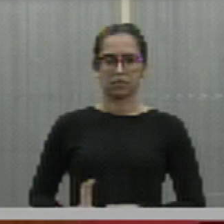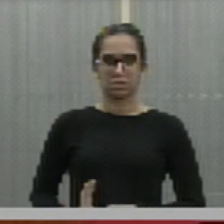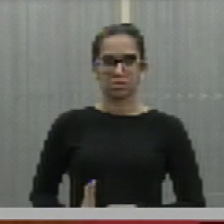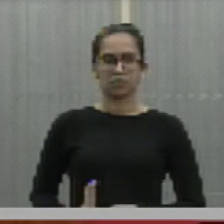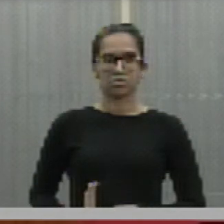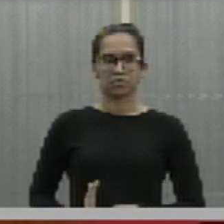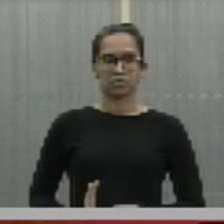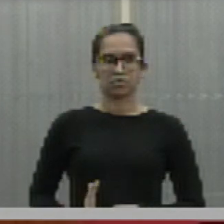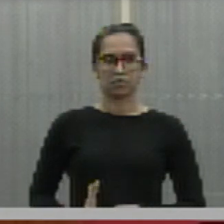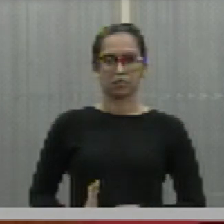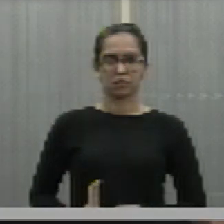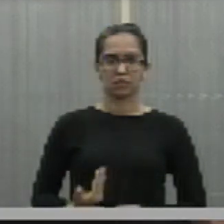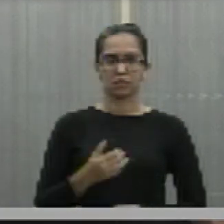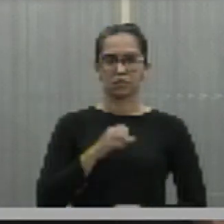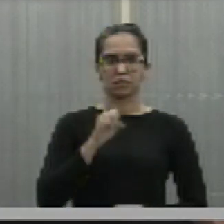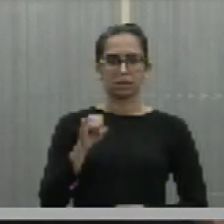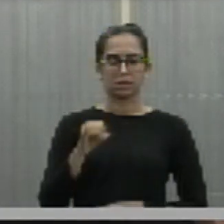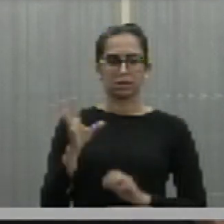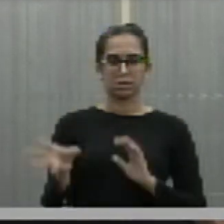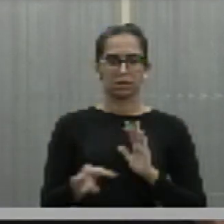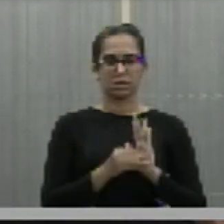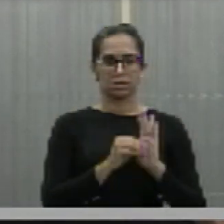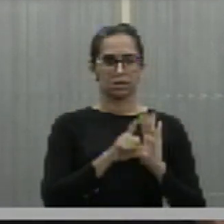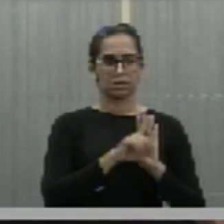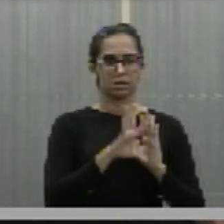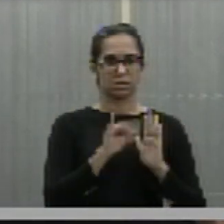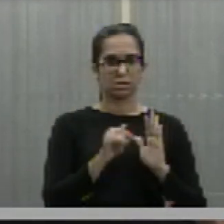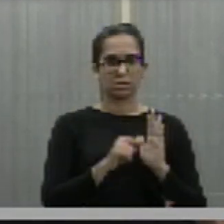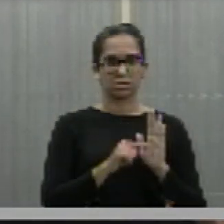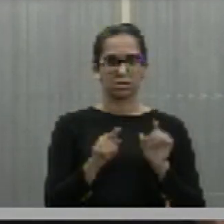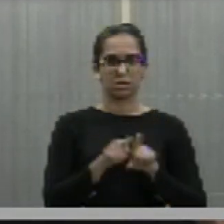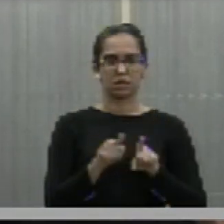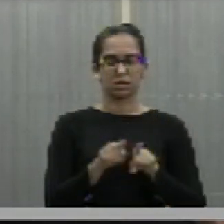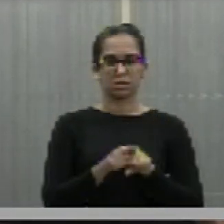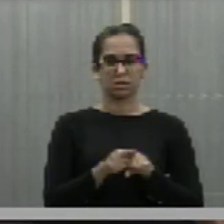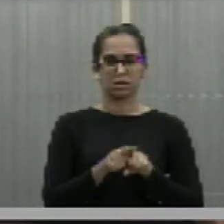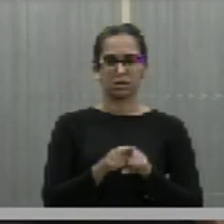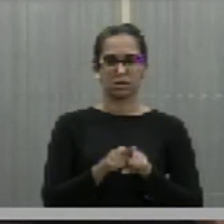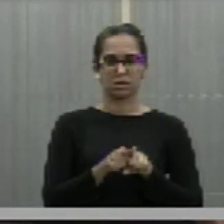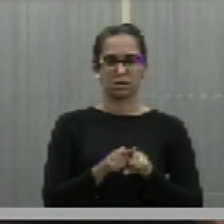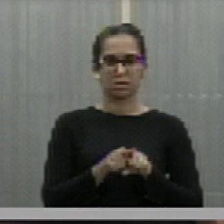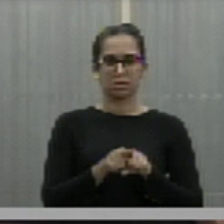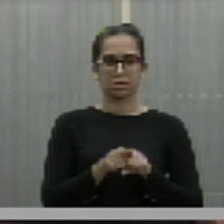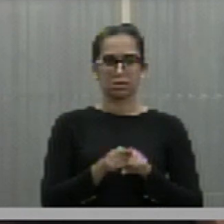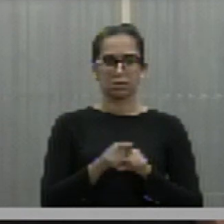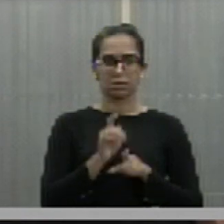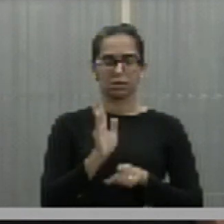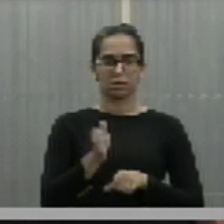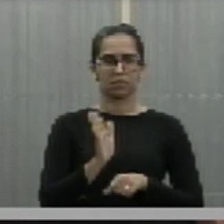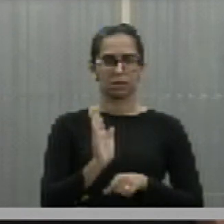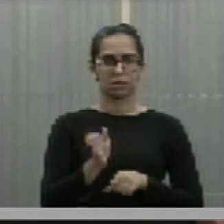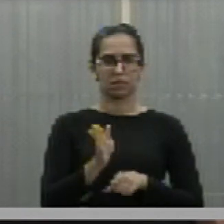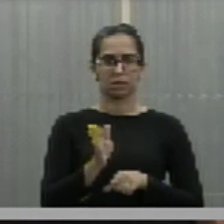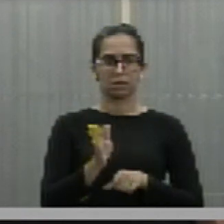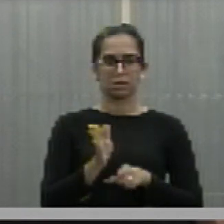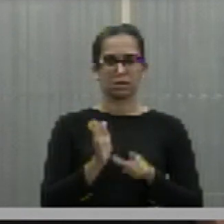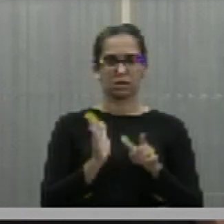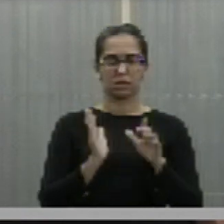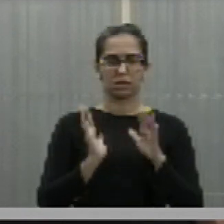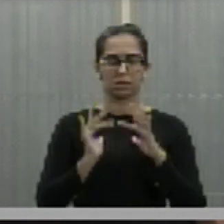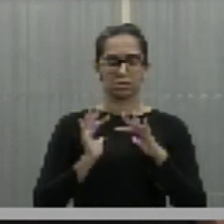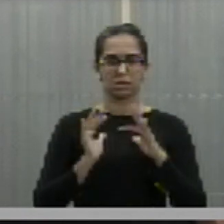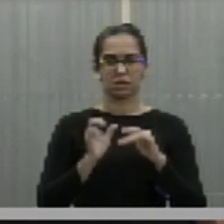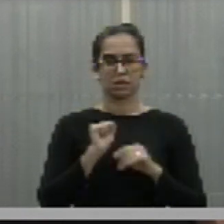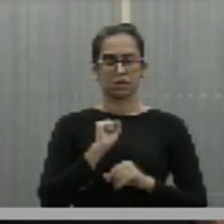se dentro da lei está contemplando a questão do intertício. Está, está sim, senhor presidente. Então, se